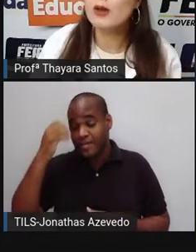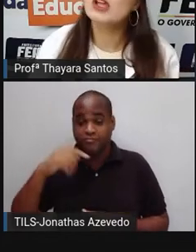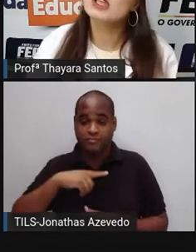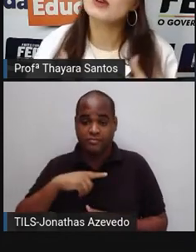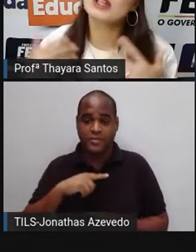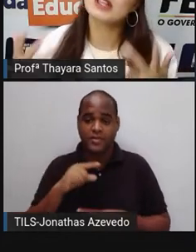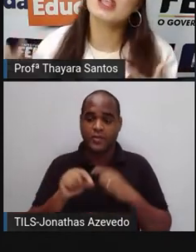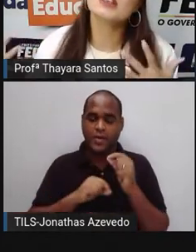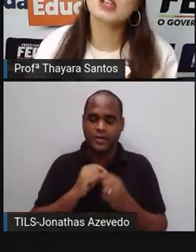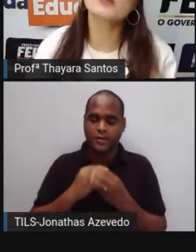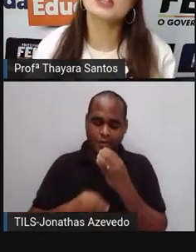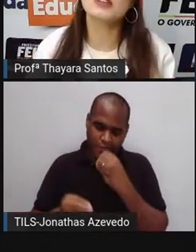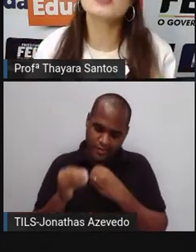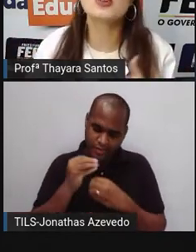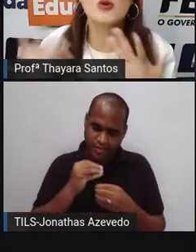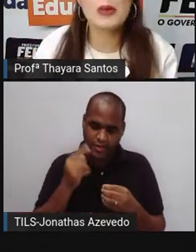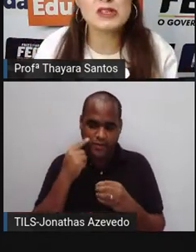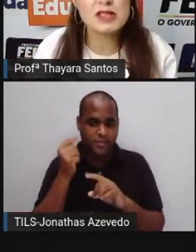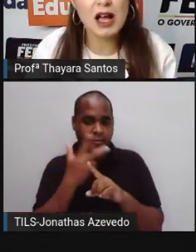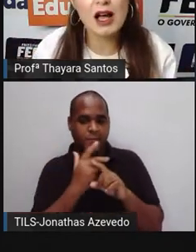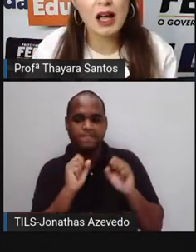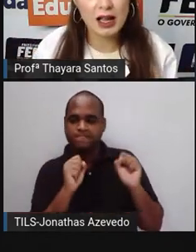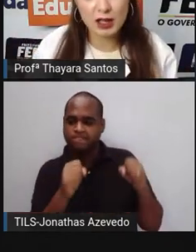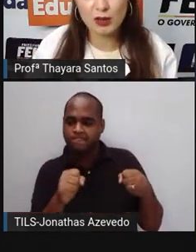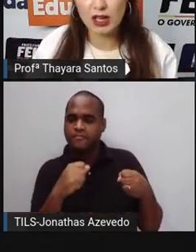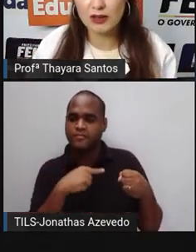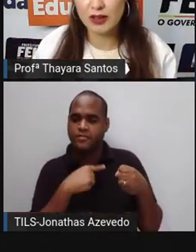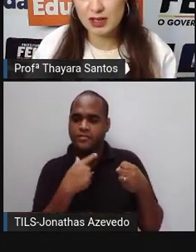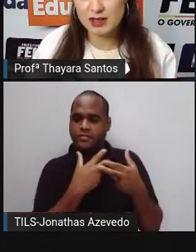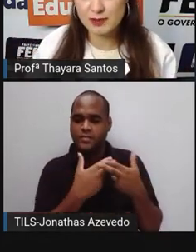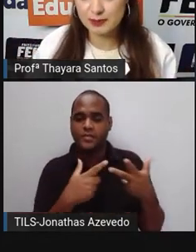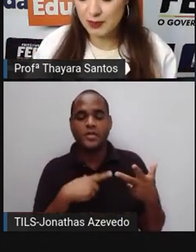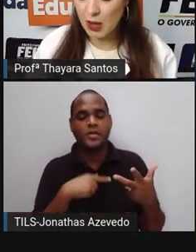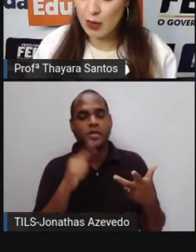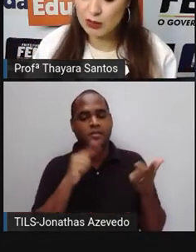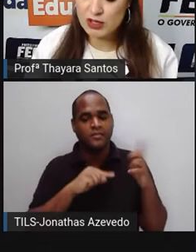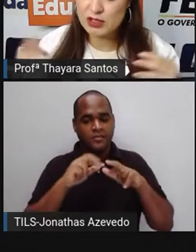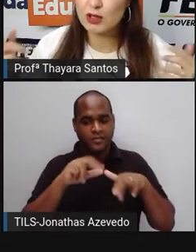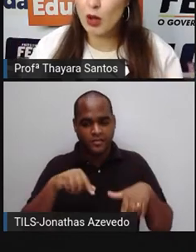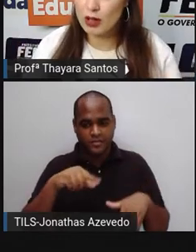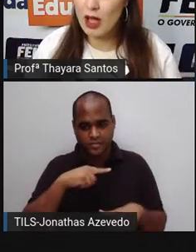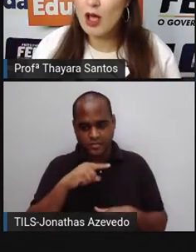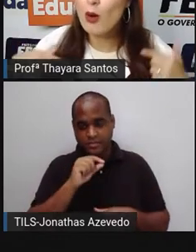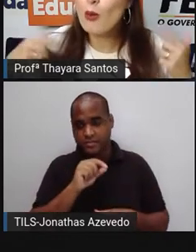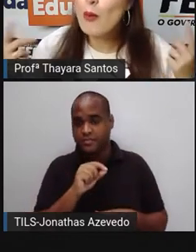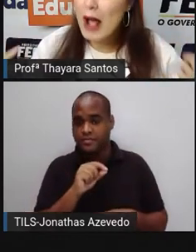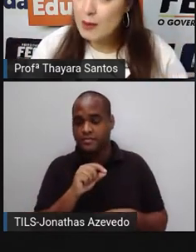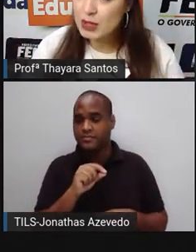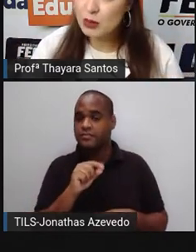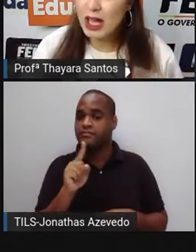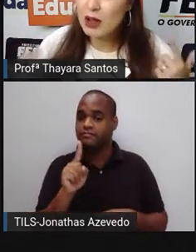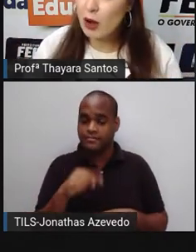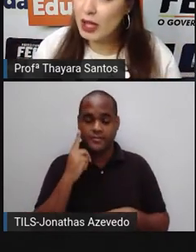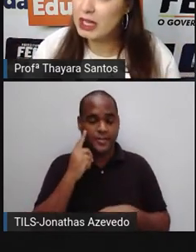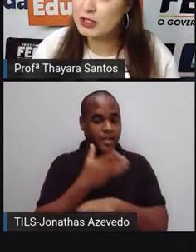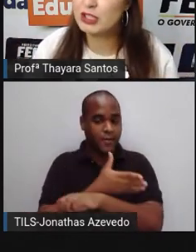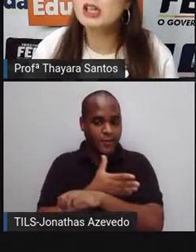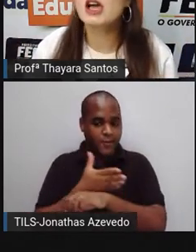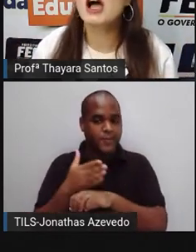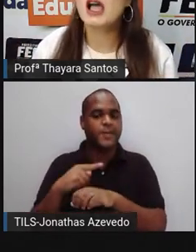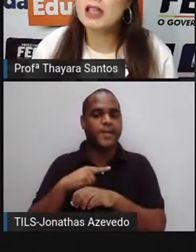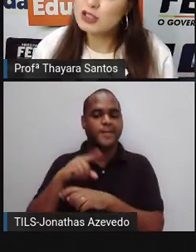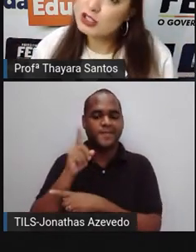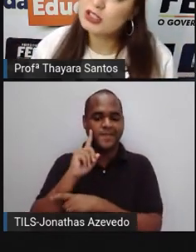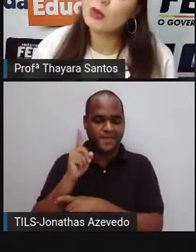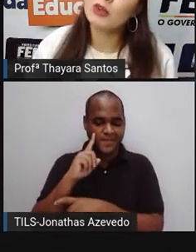aquilo. Então, ela tem que achar um jeito de compensar aquilo que ela fez. E quando isso se torna um hábito recorrente,